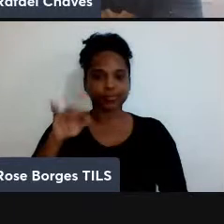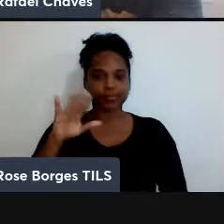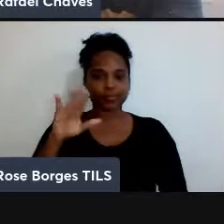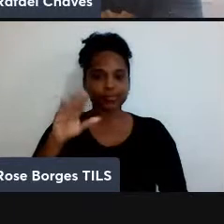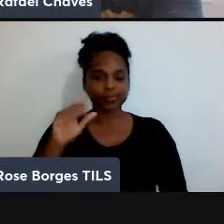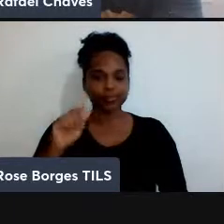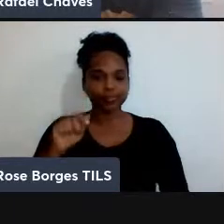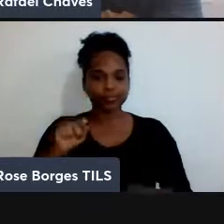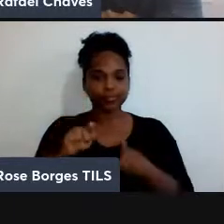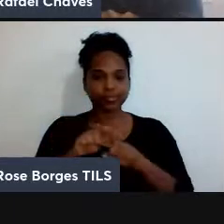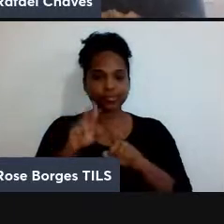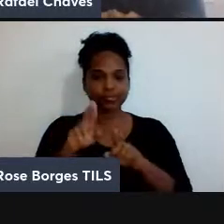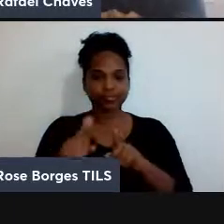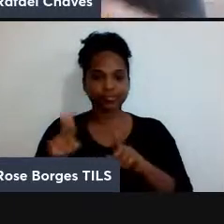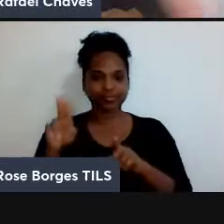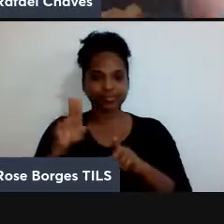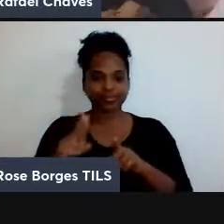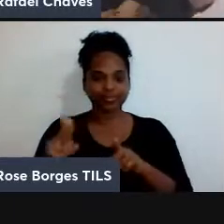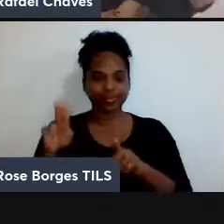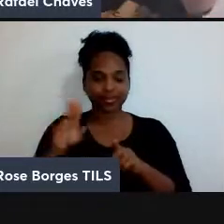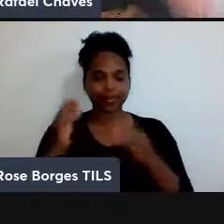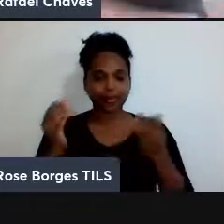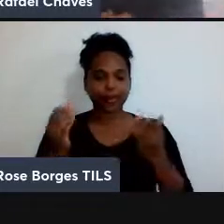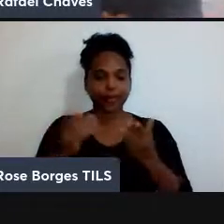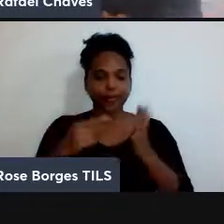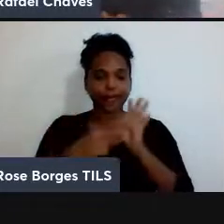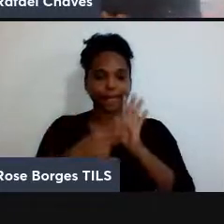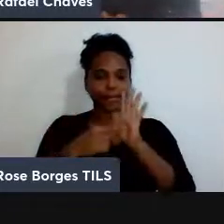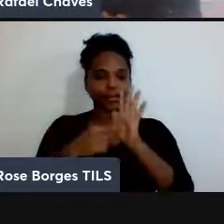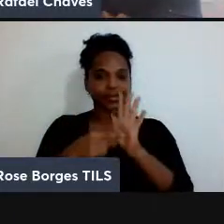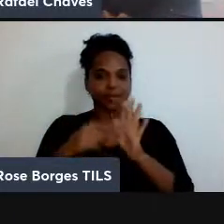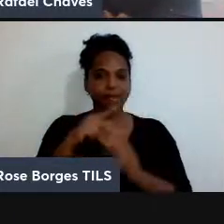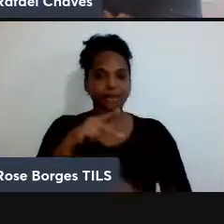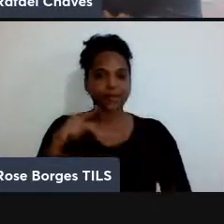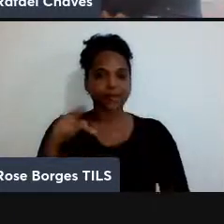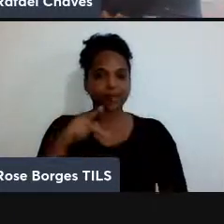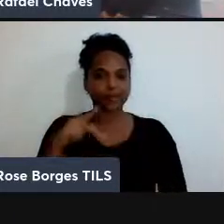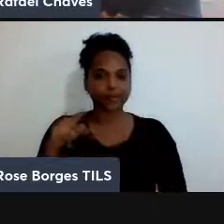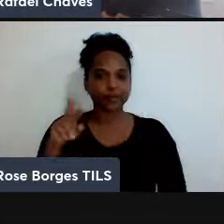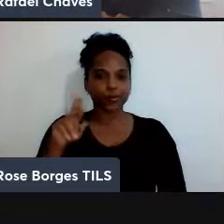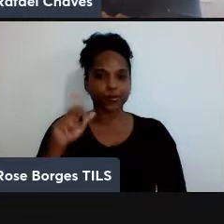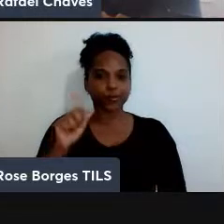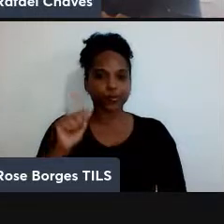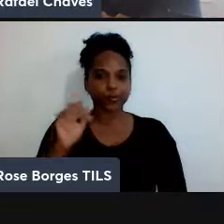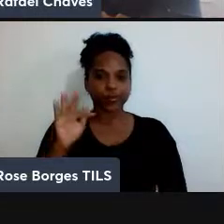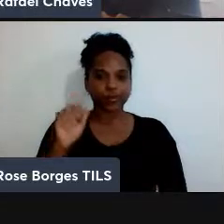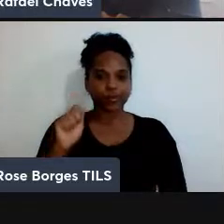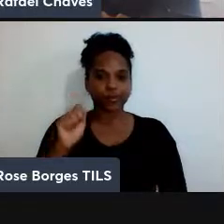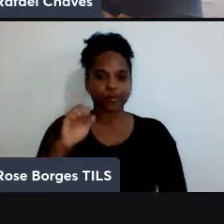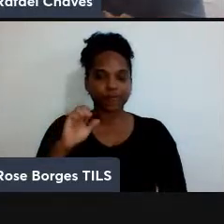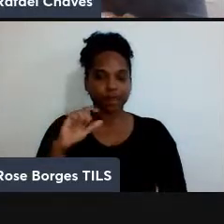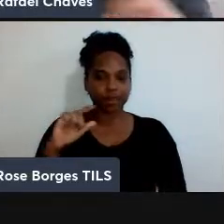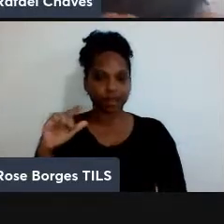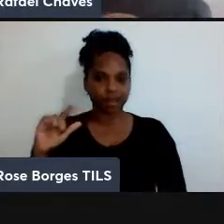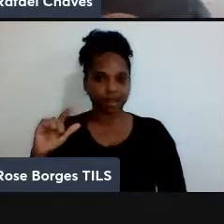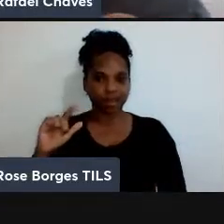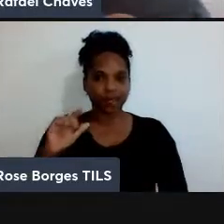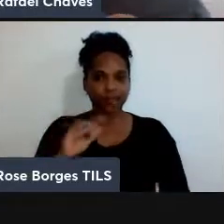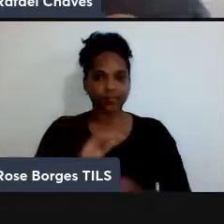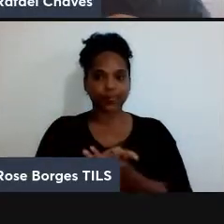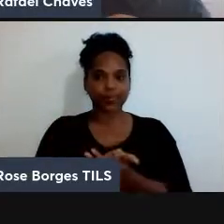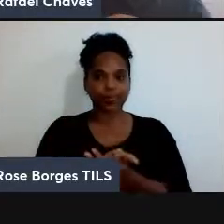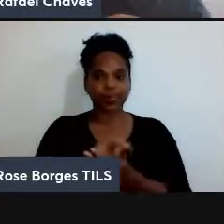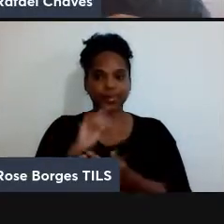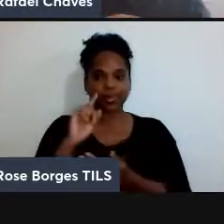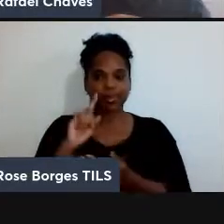proferir algumas palavras aqui, apresentando o professor Rafael Chaves. O professor Rafael Chaves está lotado no